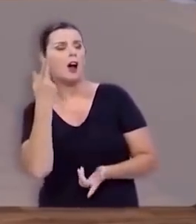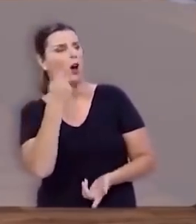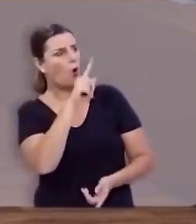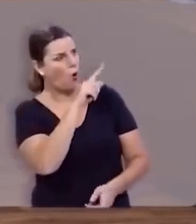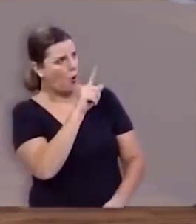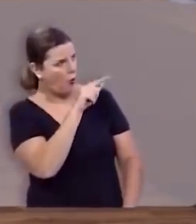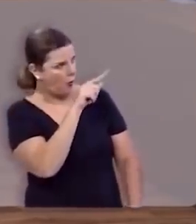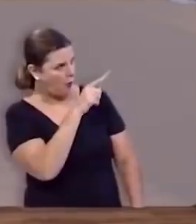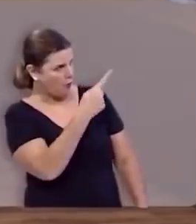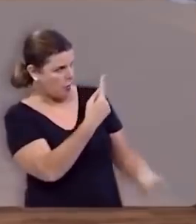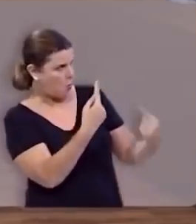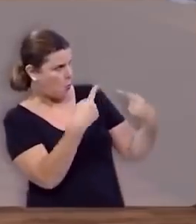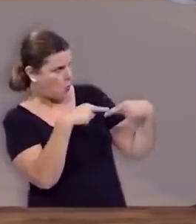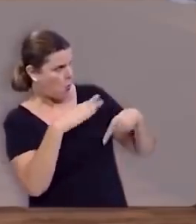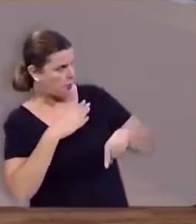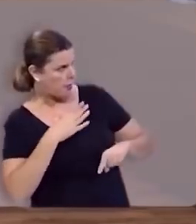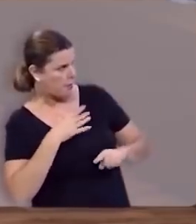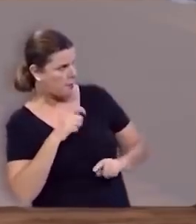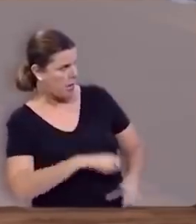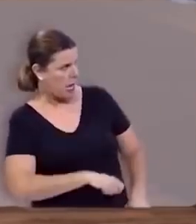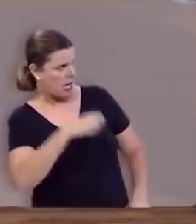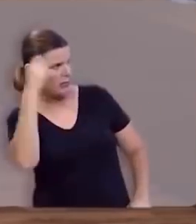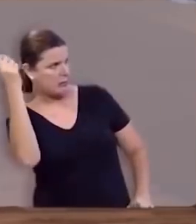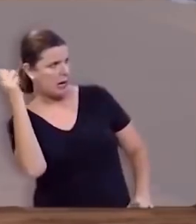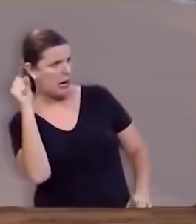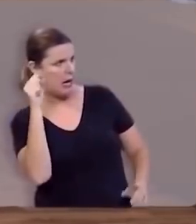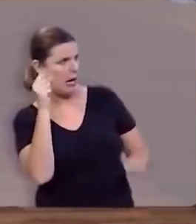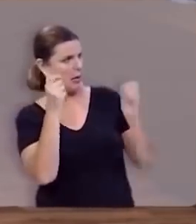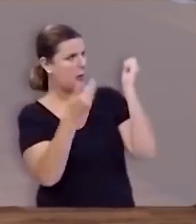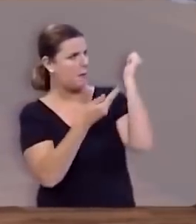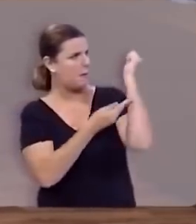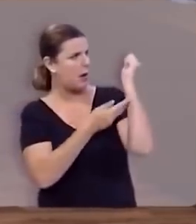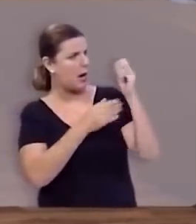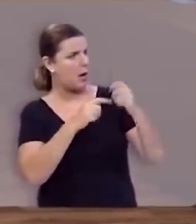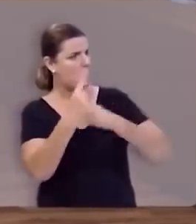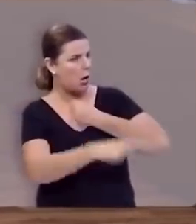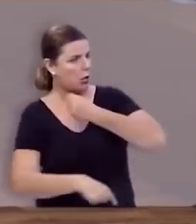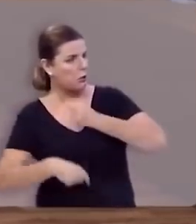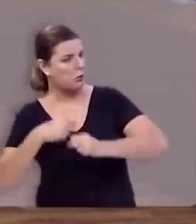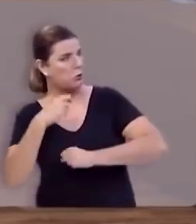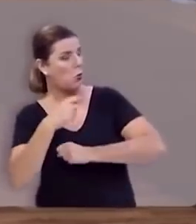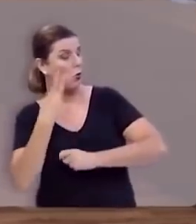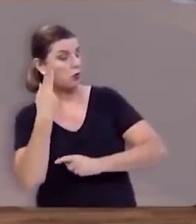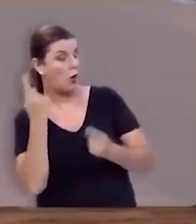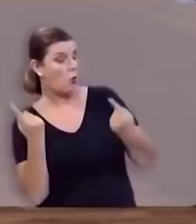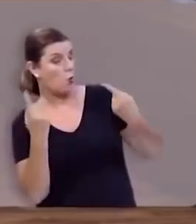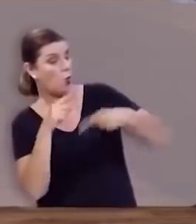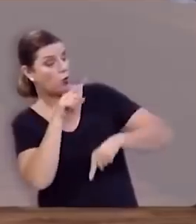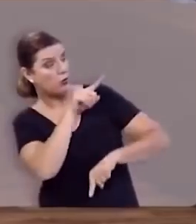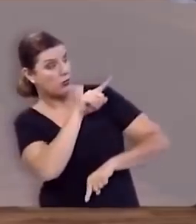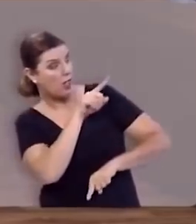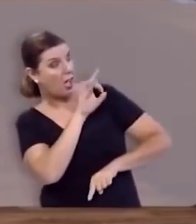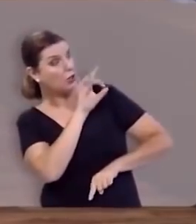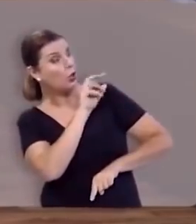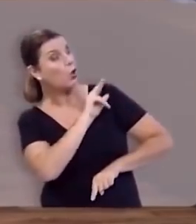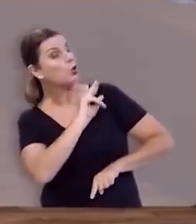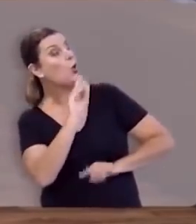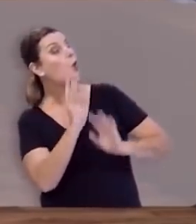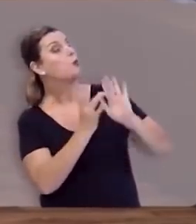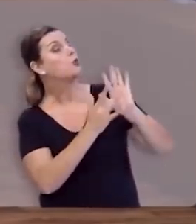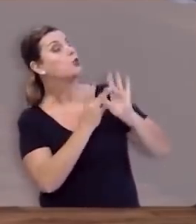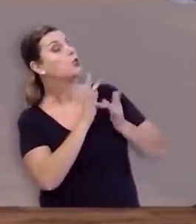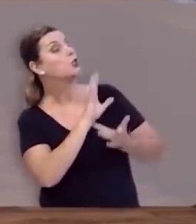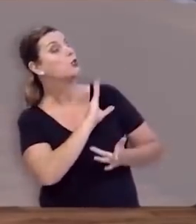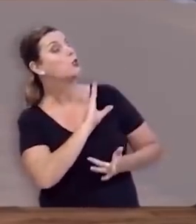o gigante seguinte, olha, você vem contra mim com espada, com paus, com escudo, com lança, mas eu vou contra ti em nome do Senhor dos